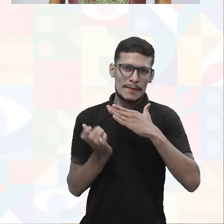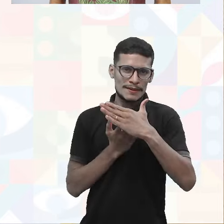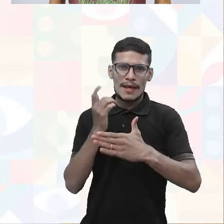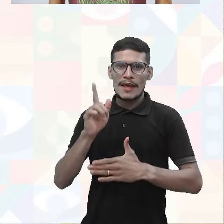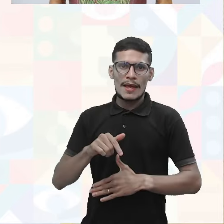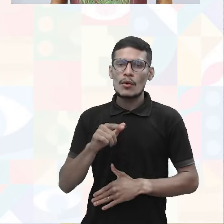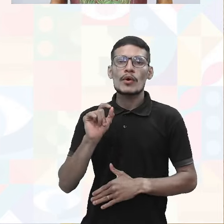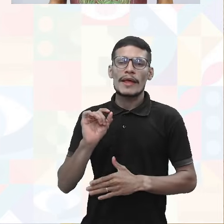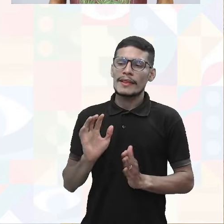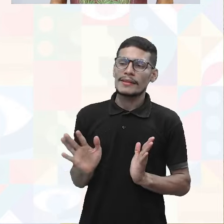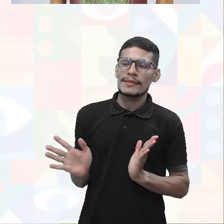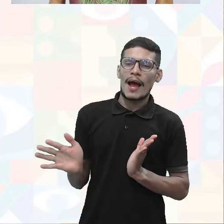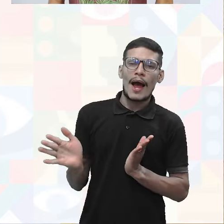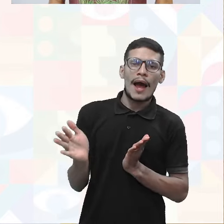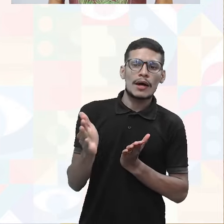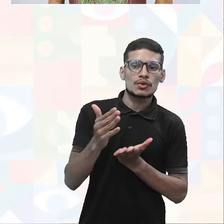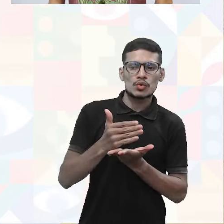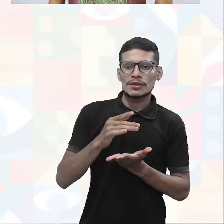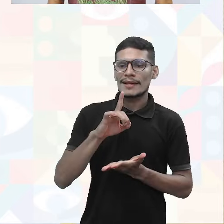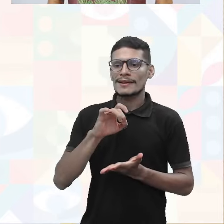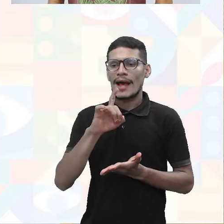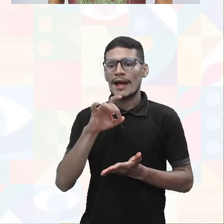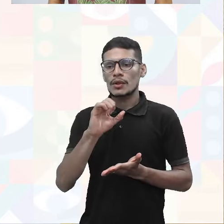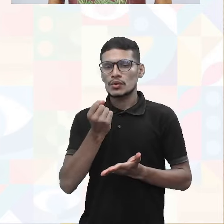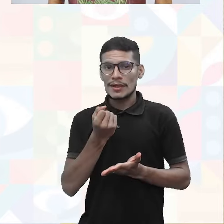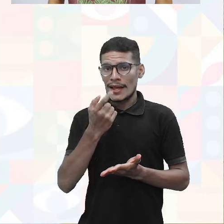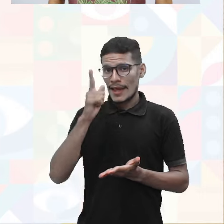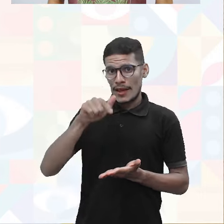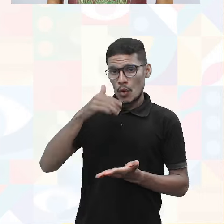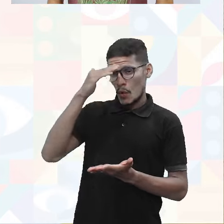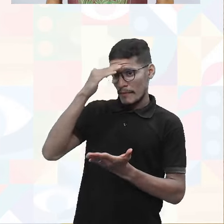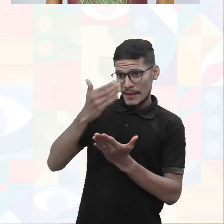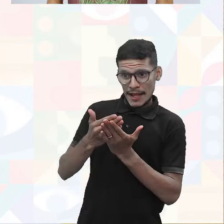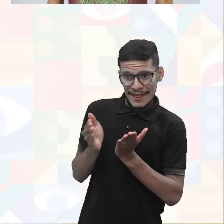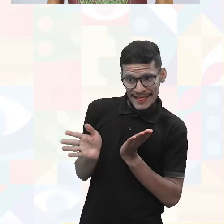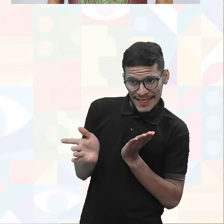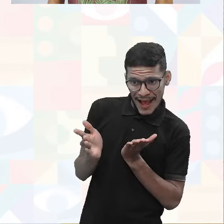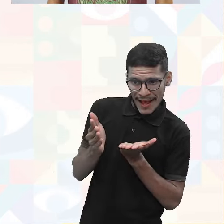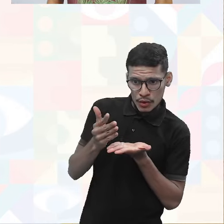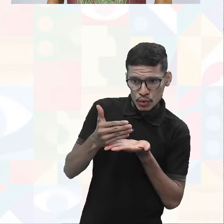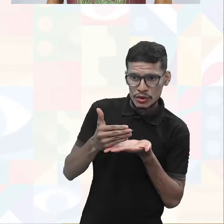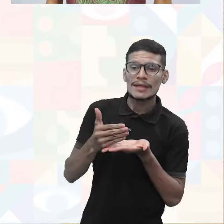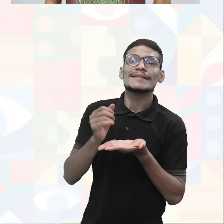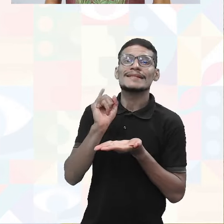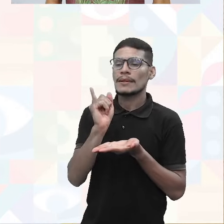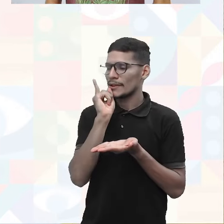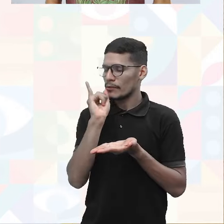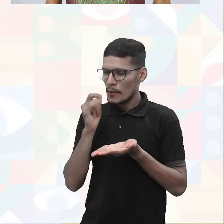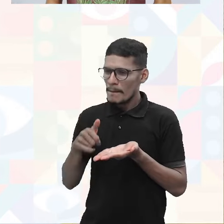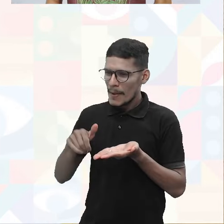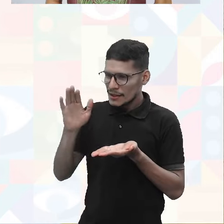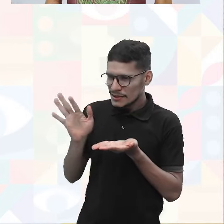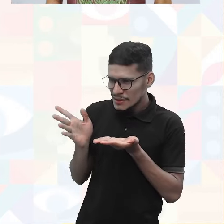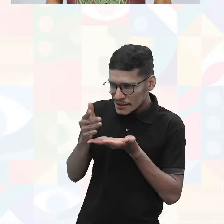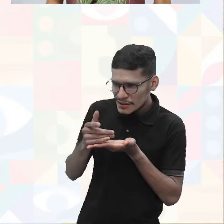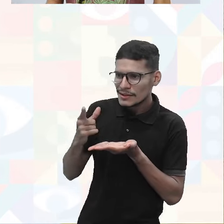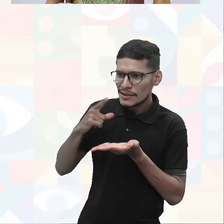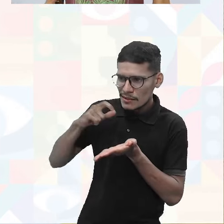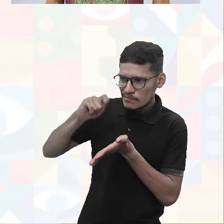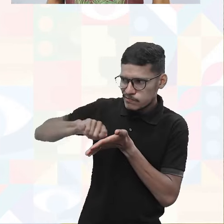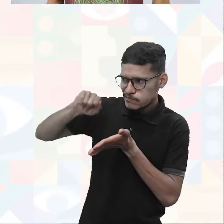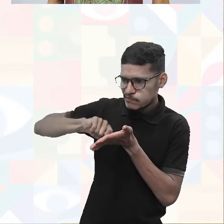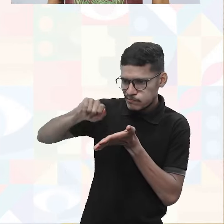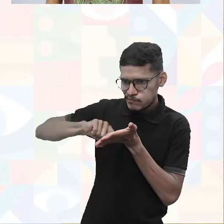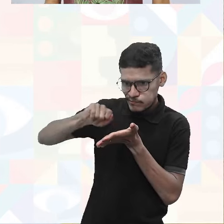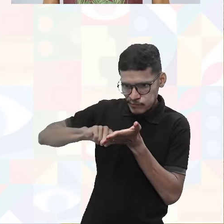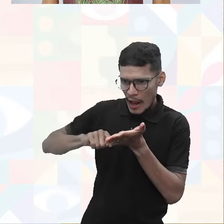dados, que é o que? Confiabilidade desses dados. Quantos mais dados eu tiver, mais anotações, mais trabalhos desses de